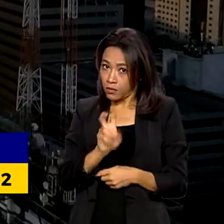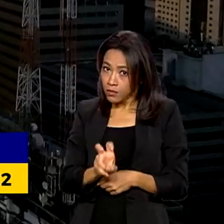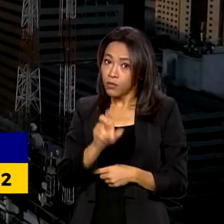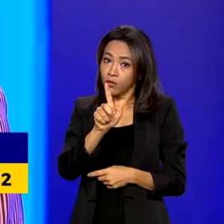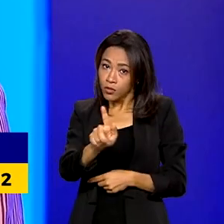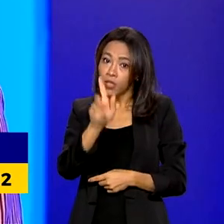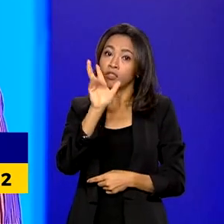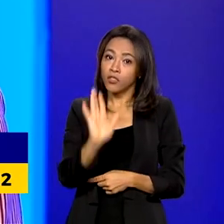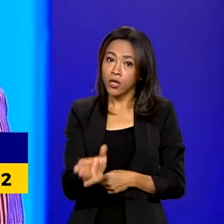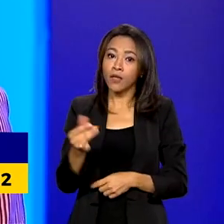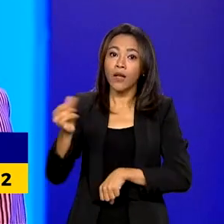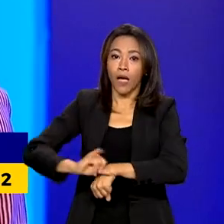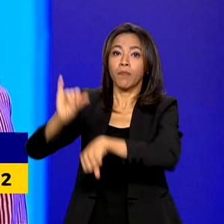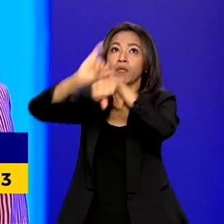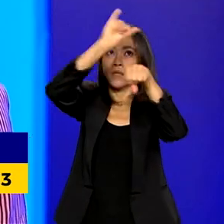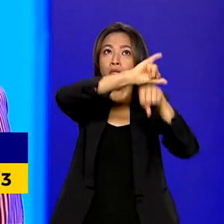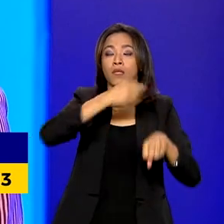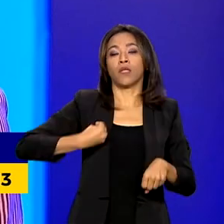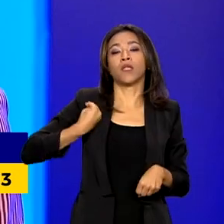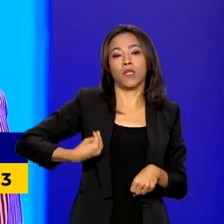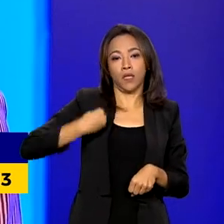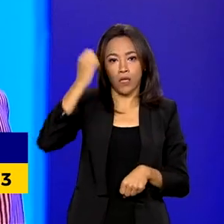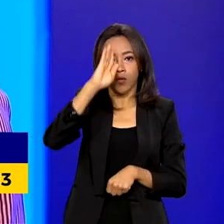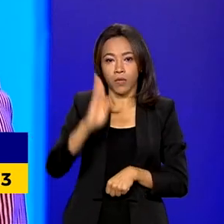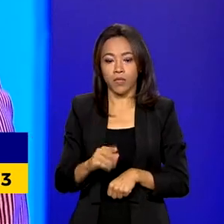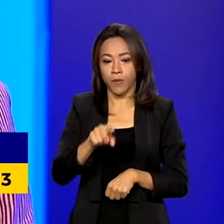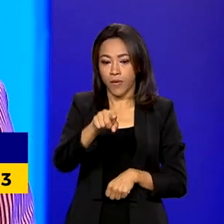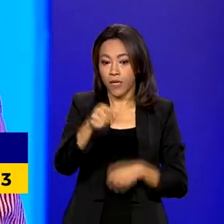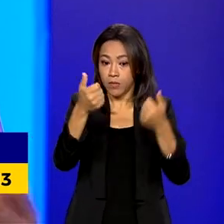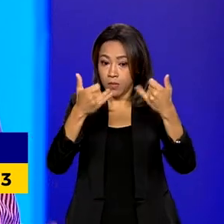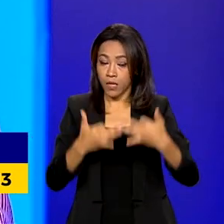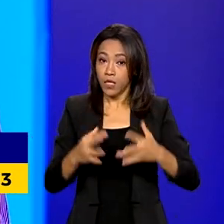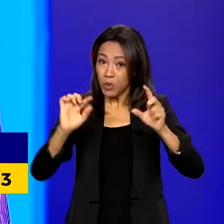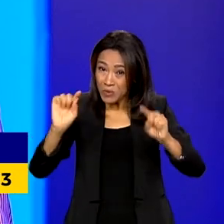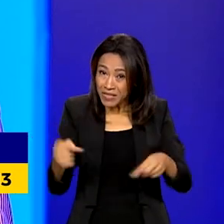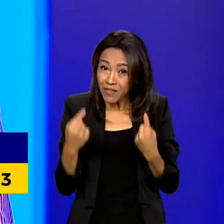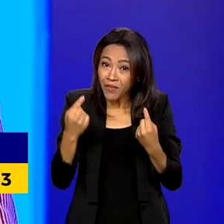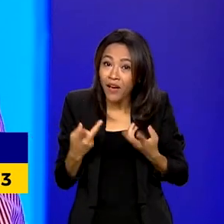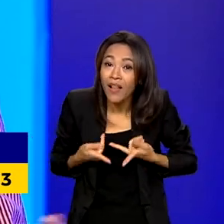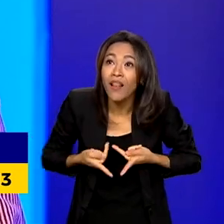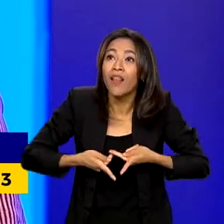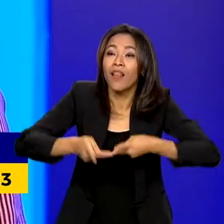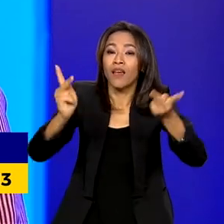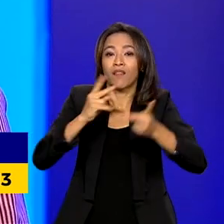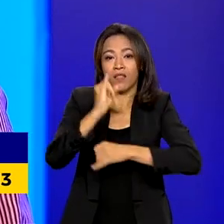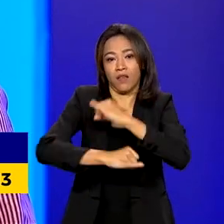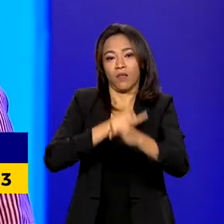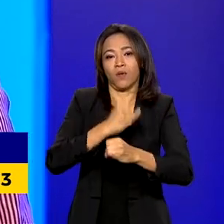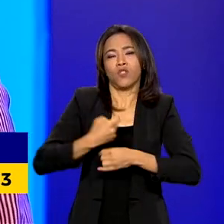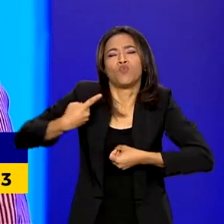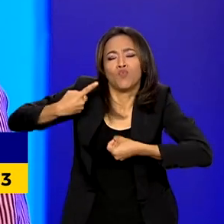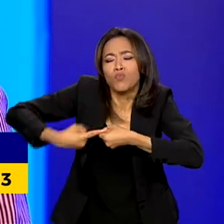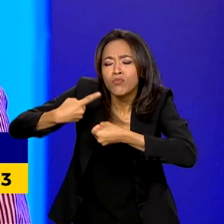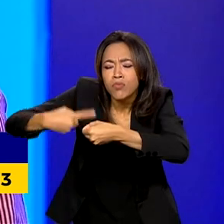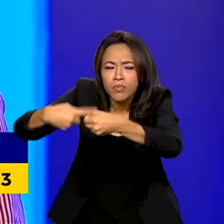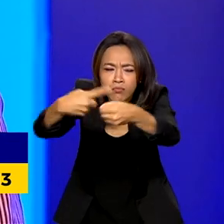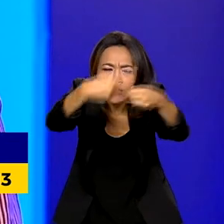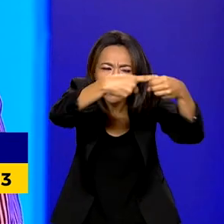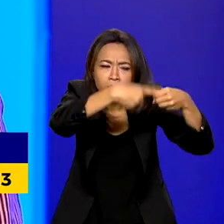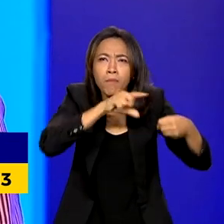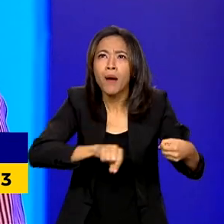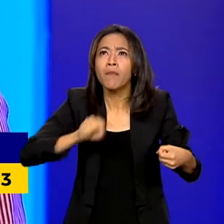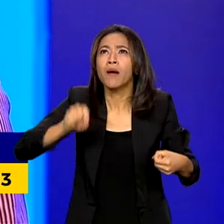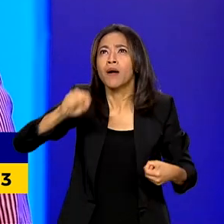brasileiras. O desafio agora é levar essa tecnologia aos outros municípios. A meta da Anatel é que a cobertura